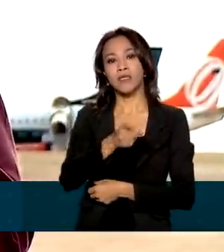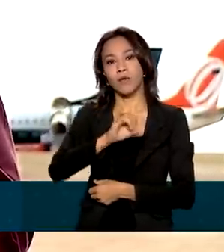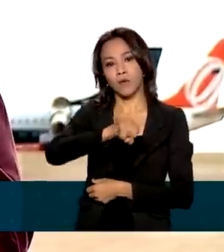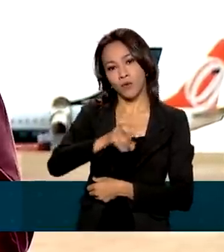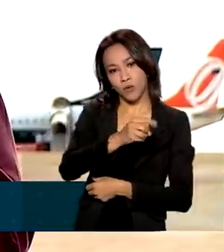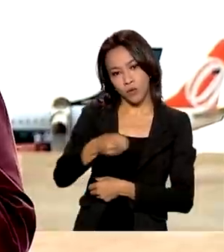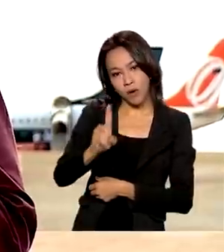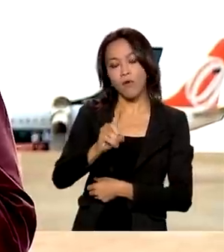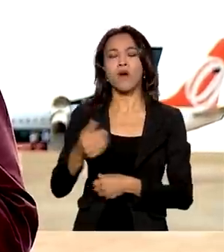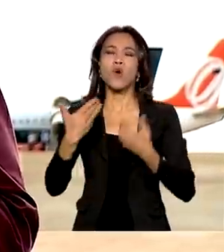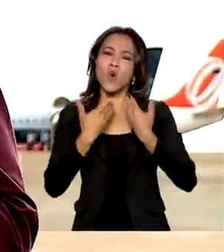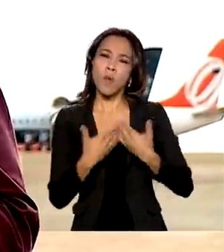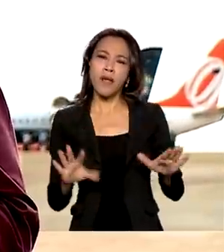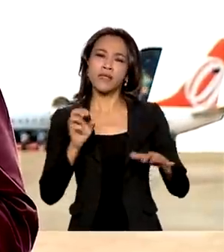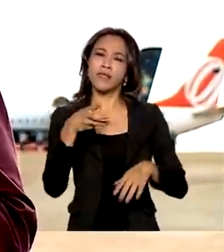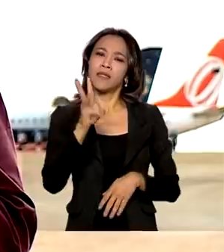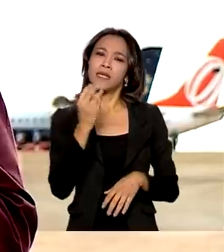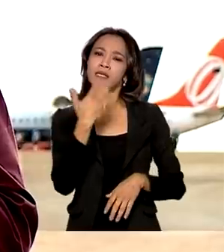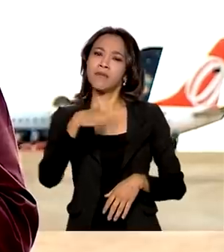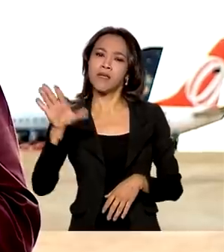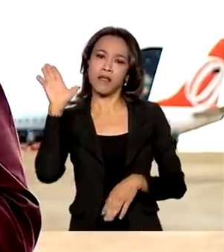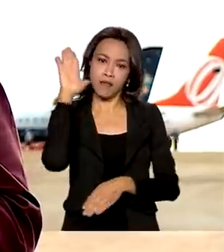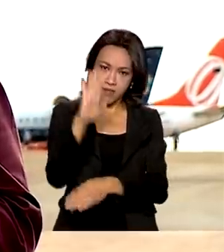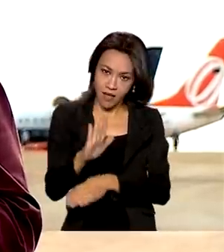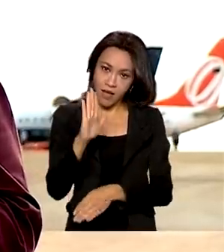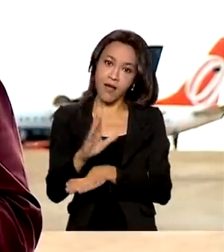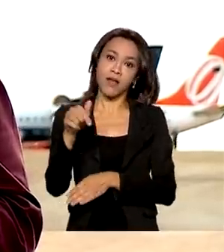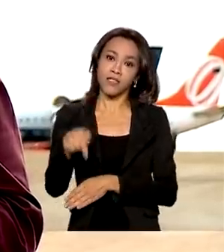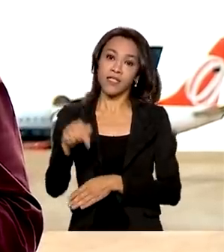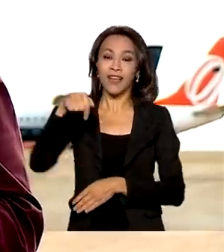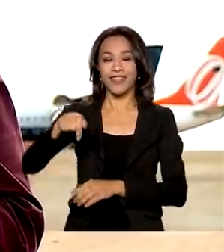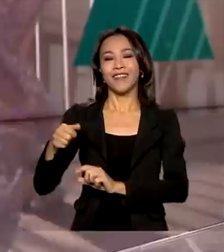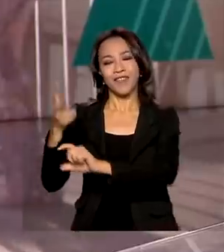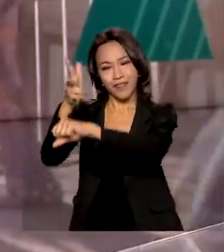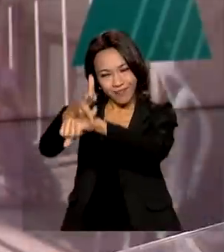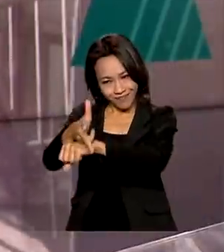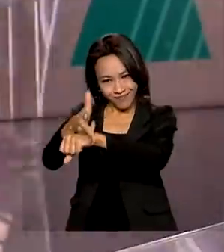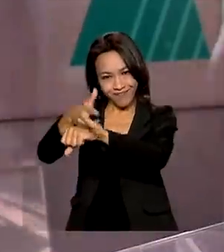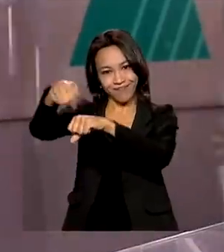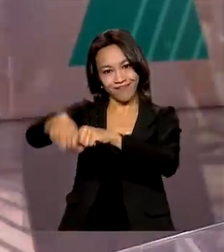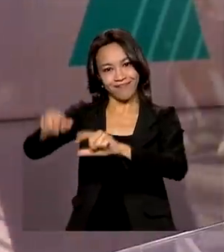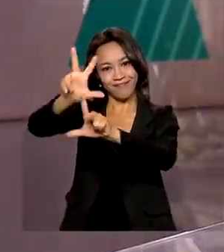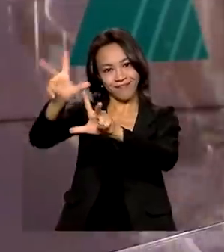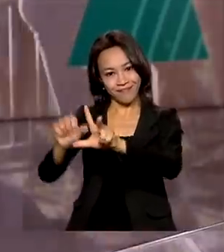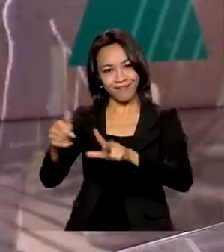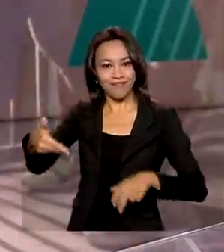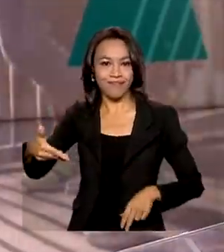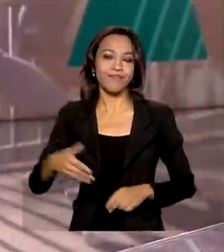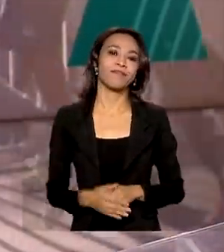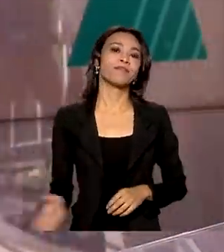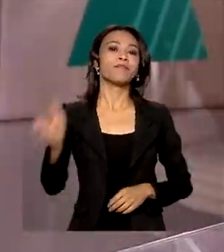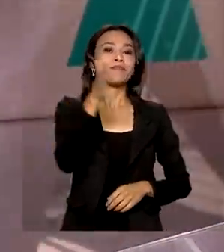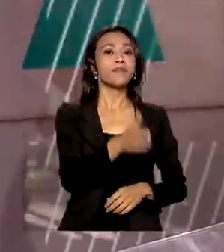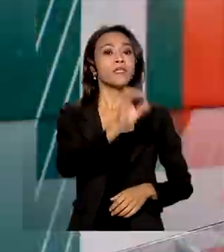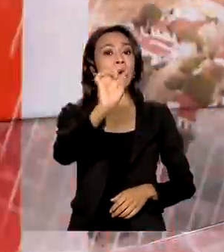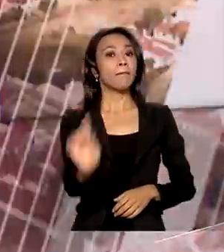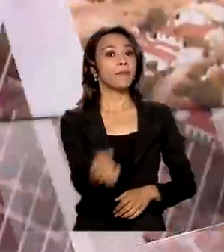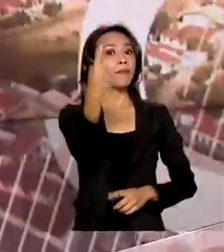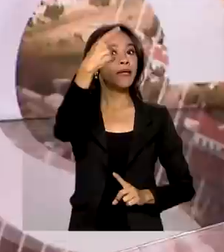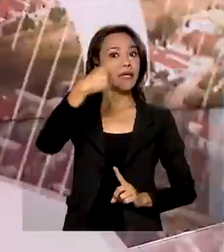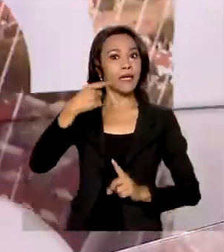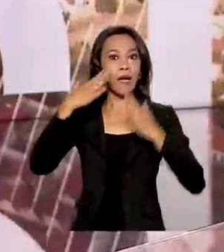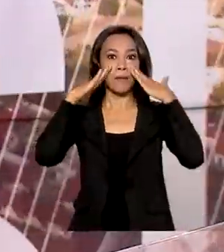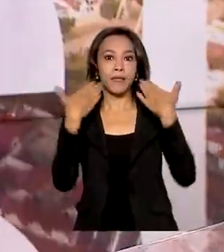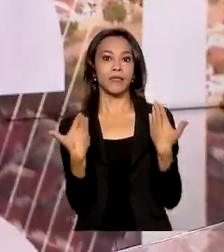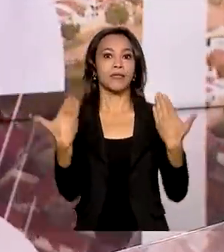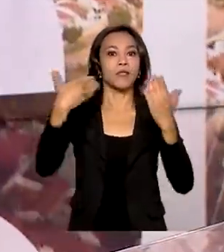a partir das três e meia da tarde, com transmissão ao vivo da TV Brasil. A primeira exposição mundial no Oriente